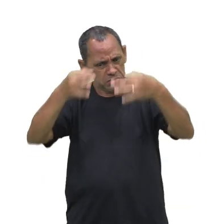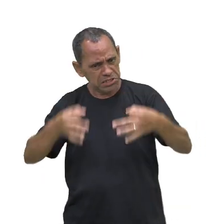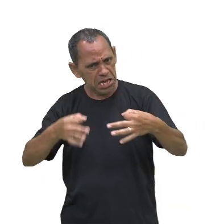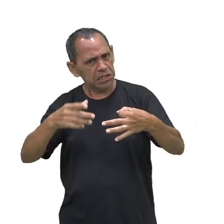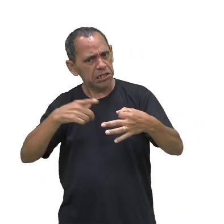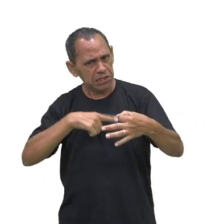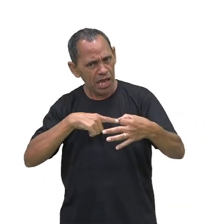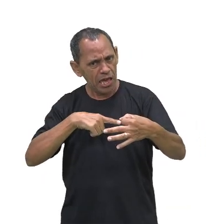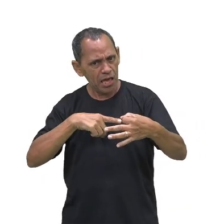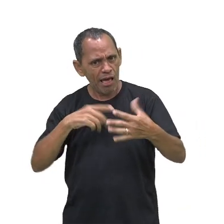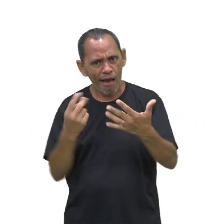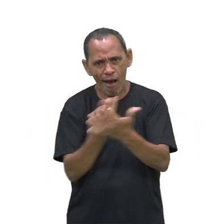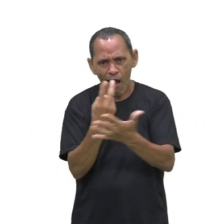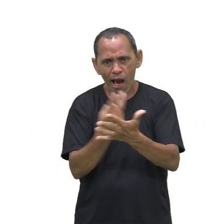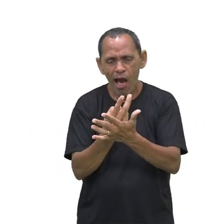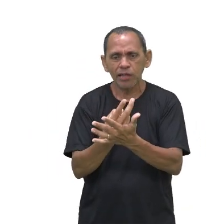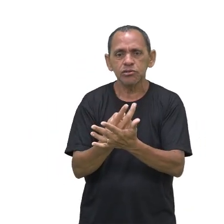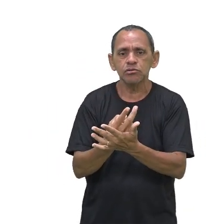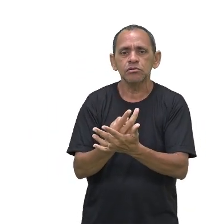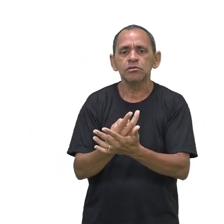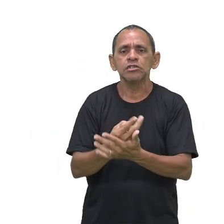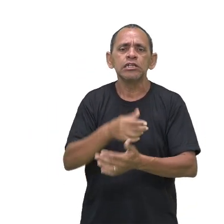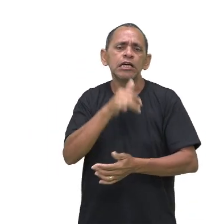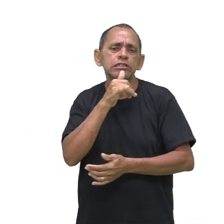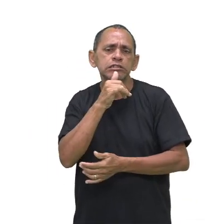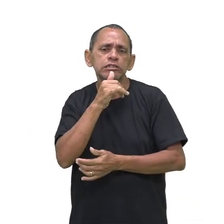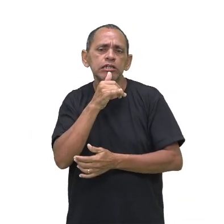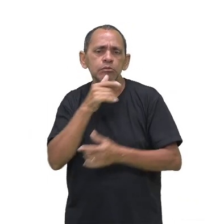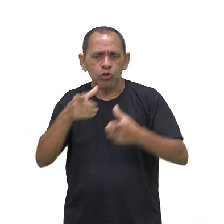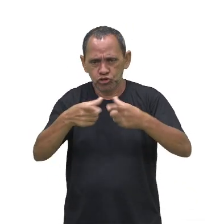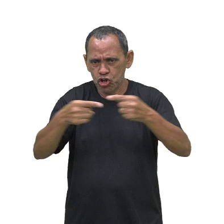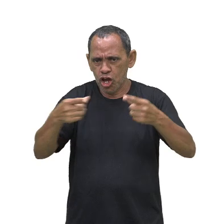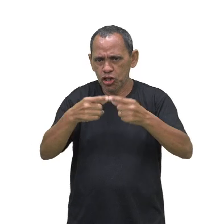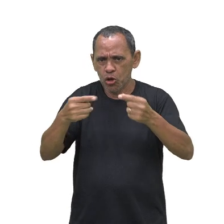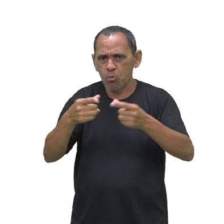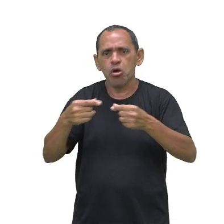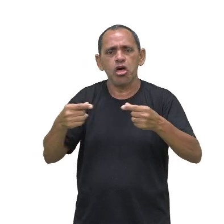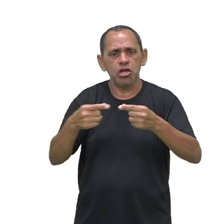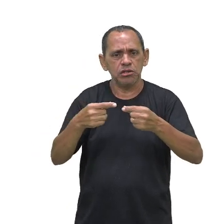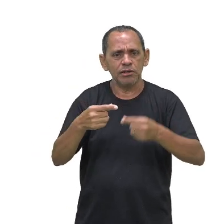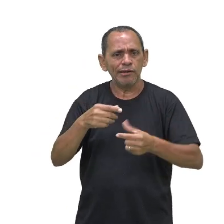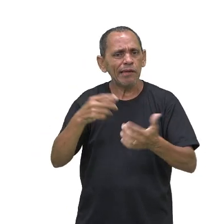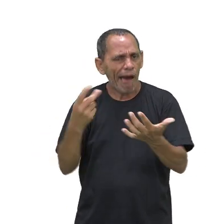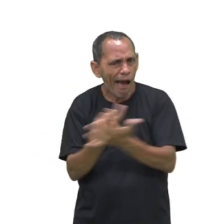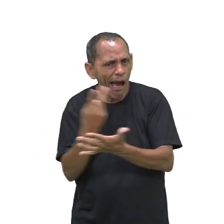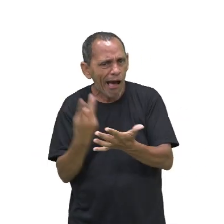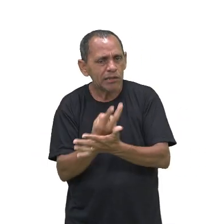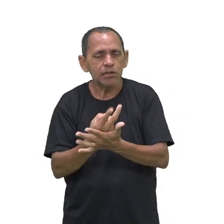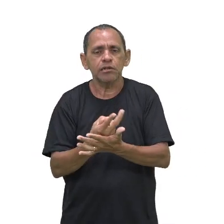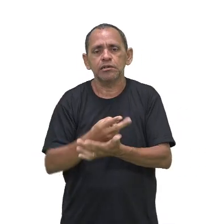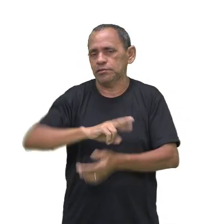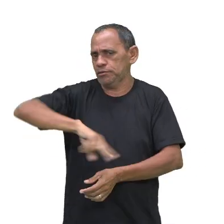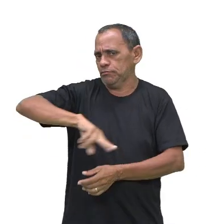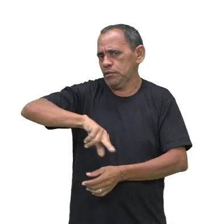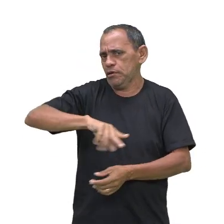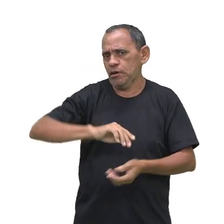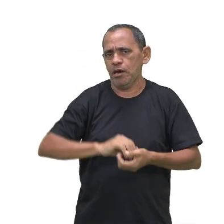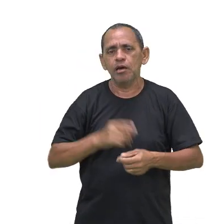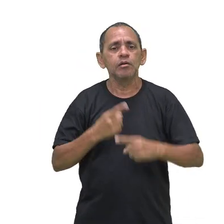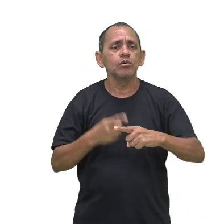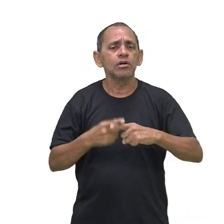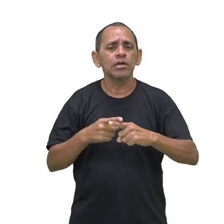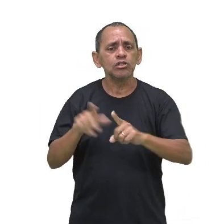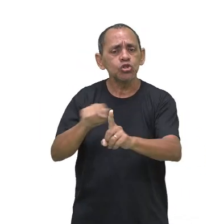dizer que a língua japonesa, que é uma língua oriental, por exemplo, é uma língua errada? Não. Por quê? Para a